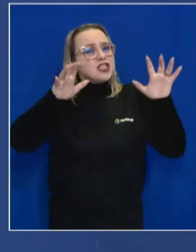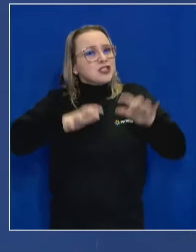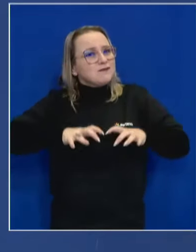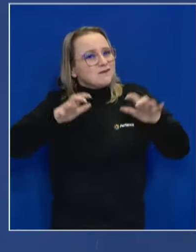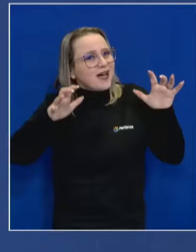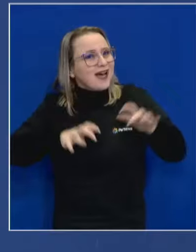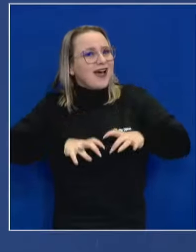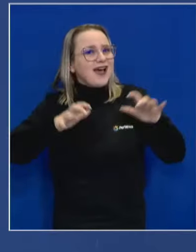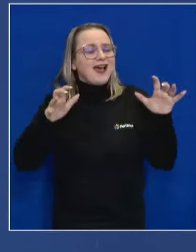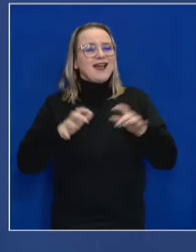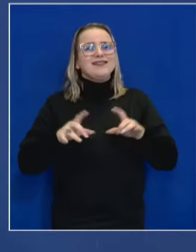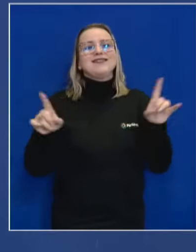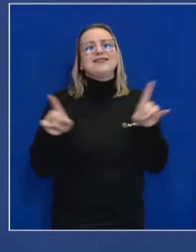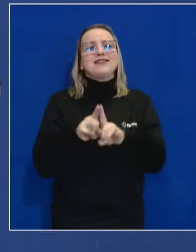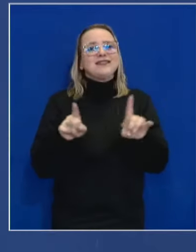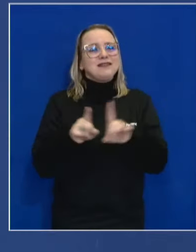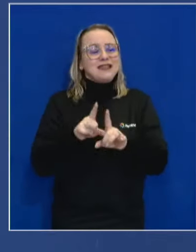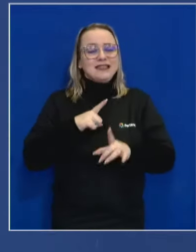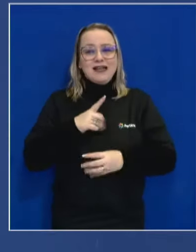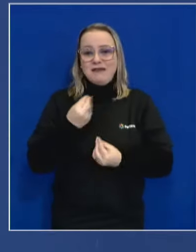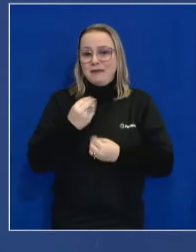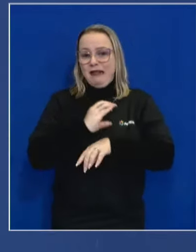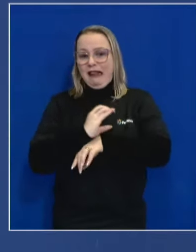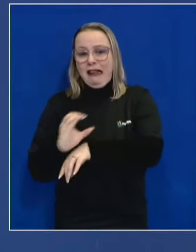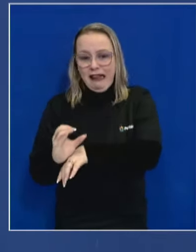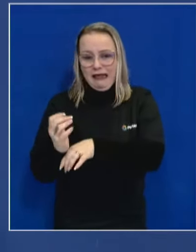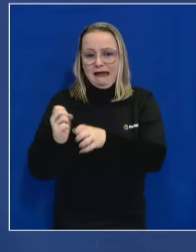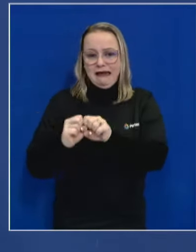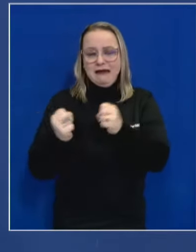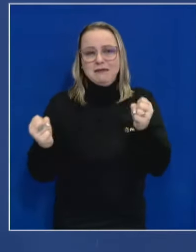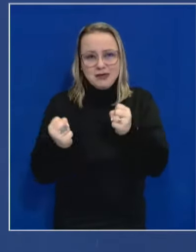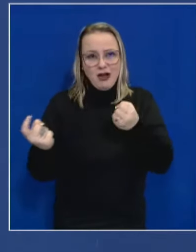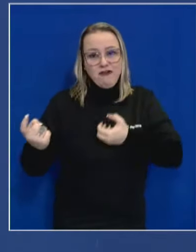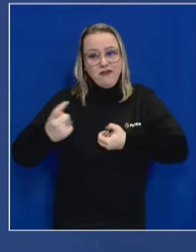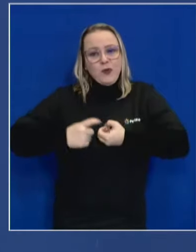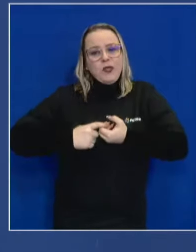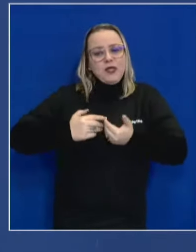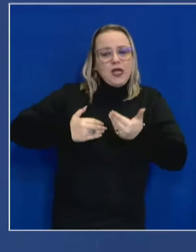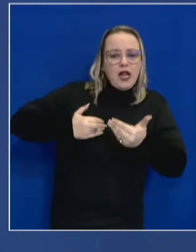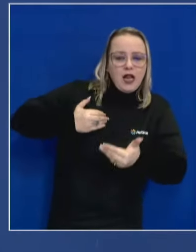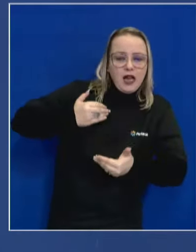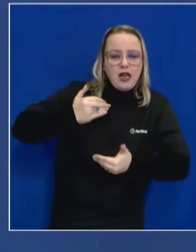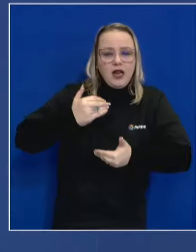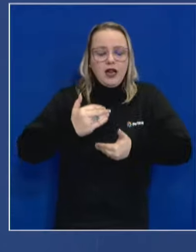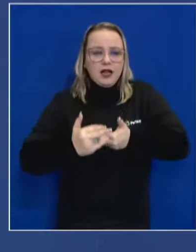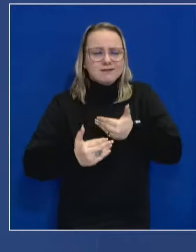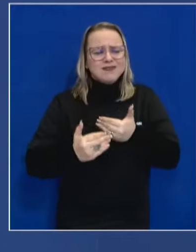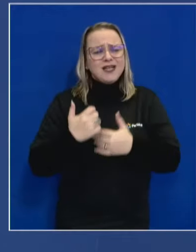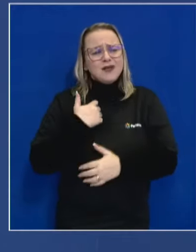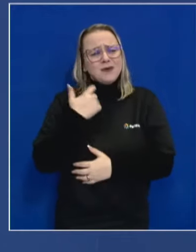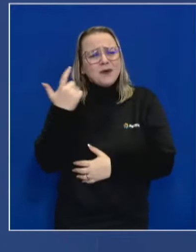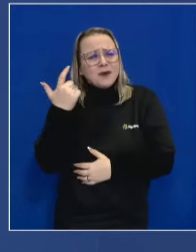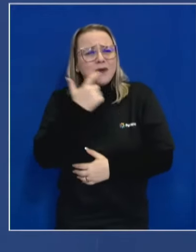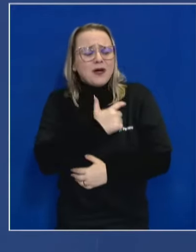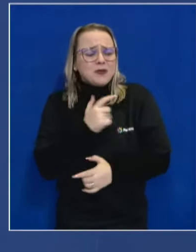também fez com que muitas câmeras não estejam funcionando aí. Então, voltando gradativamente. Acho que a parte da prefeitura